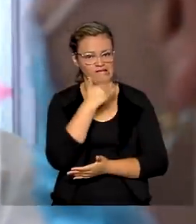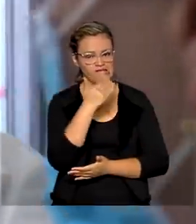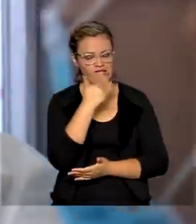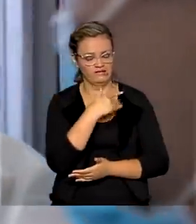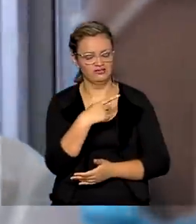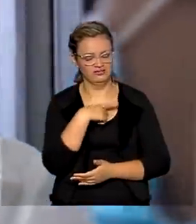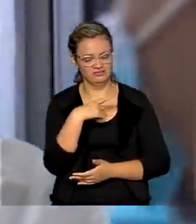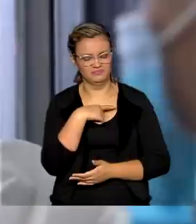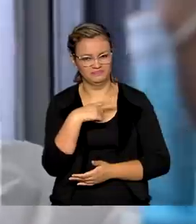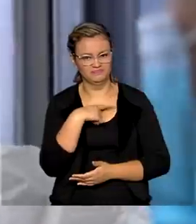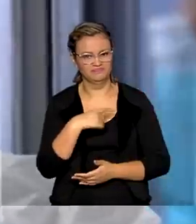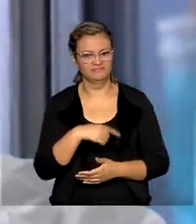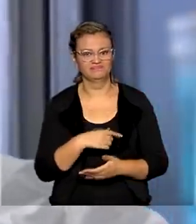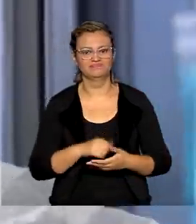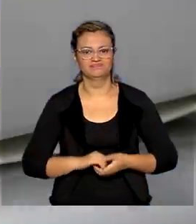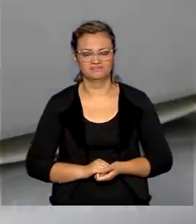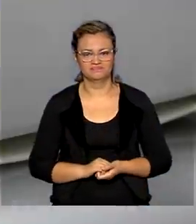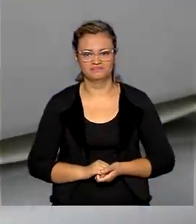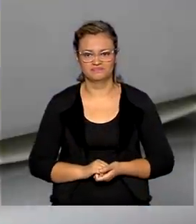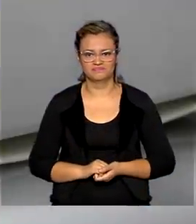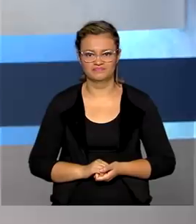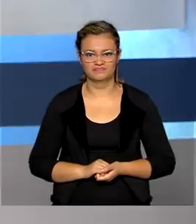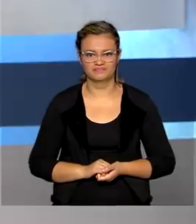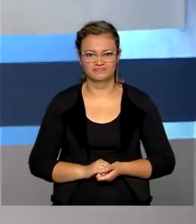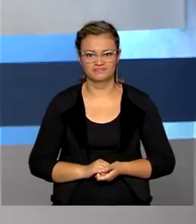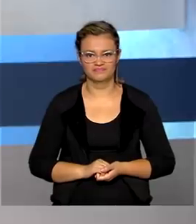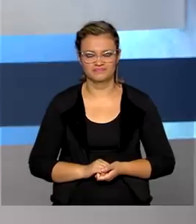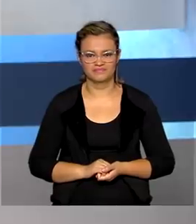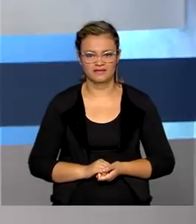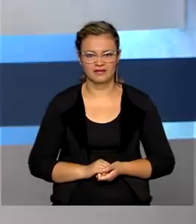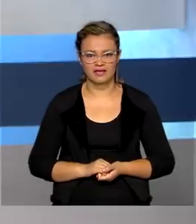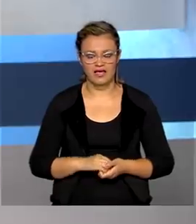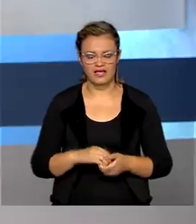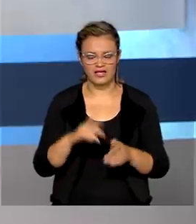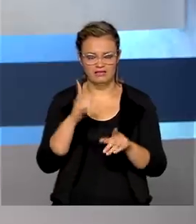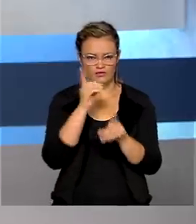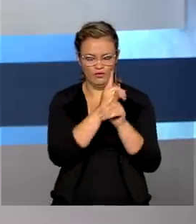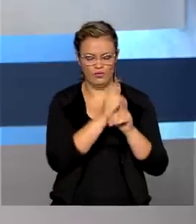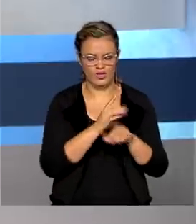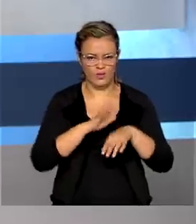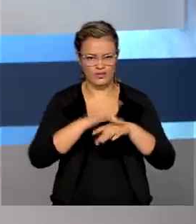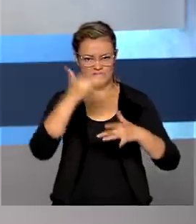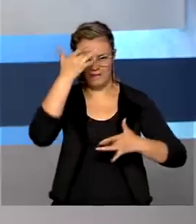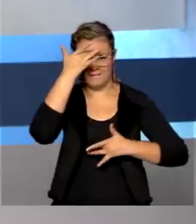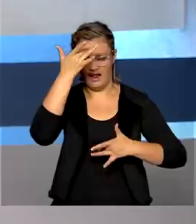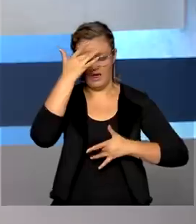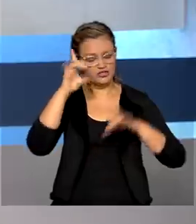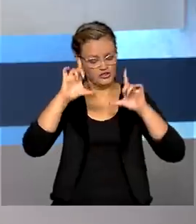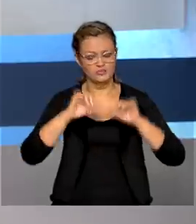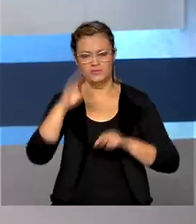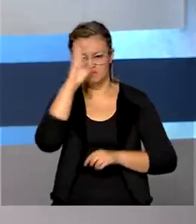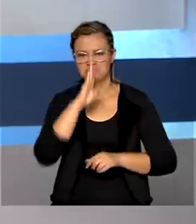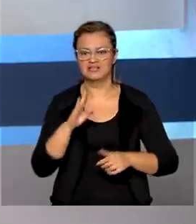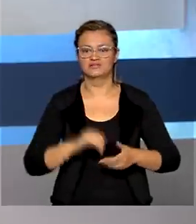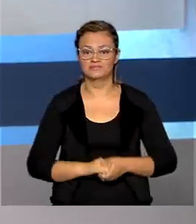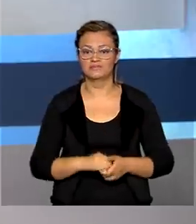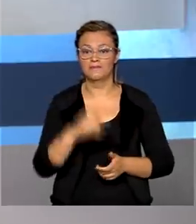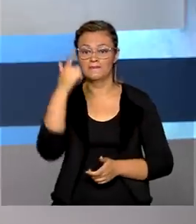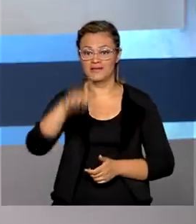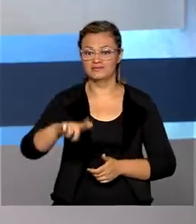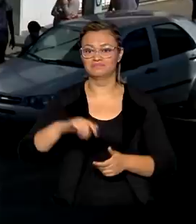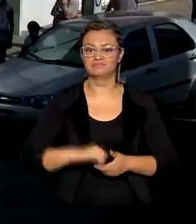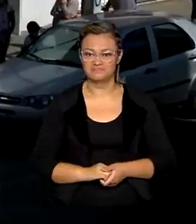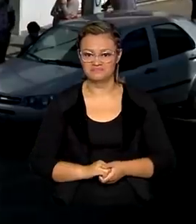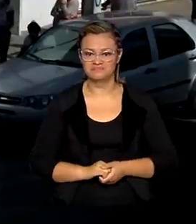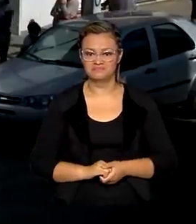falhas no desenvolvimento e produção do imunizante. Casos de malária caem 10% no Brasil. E veja também,